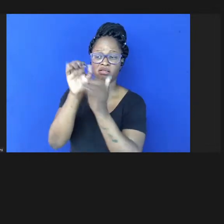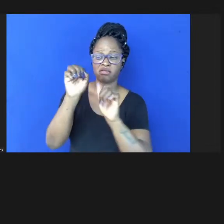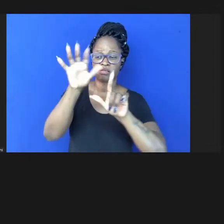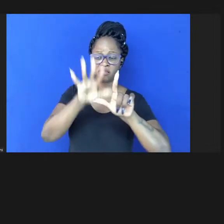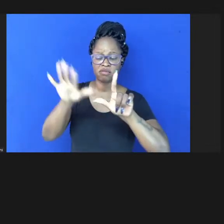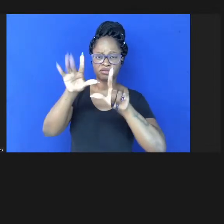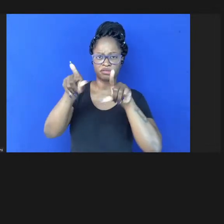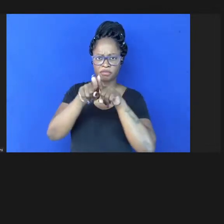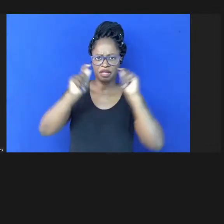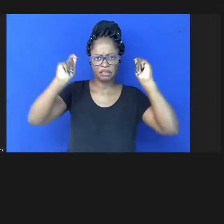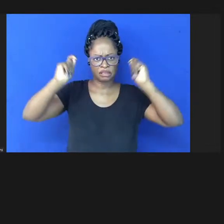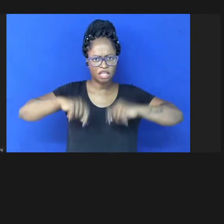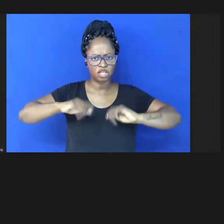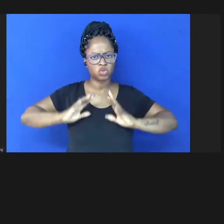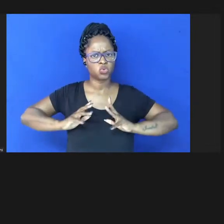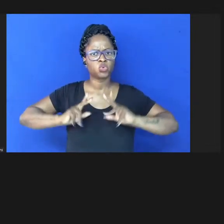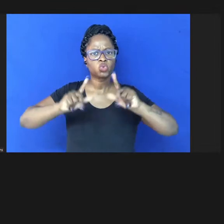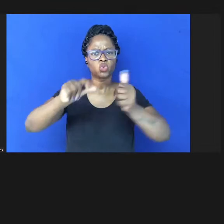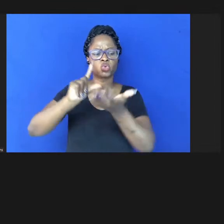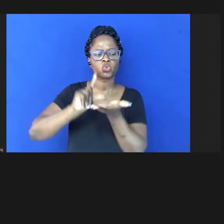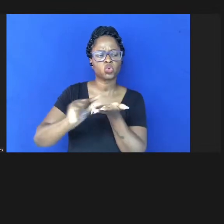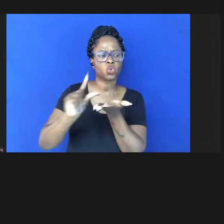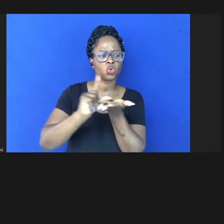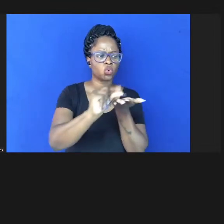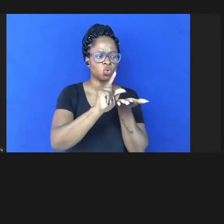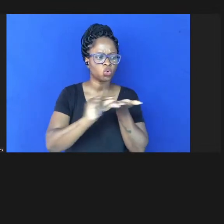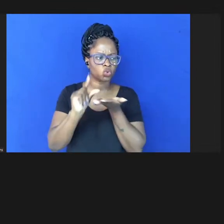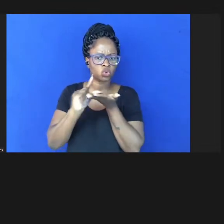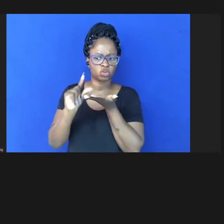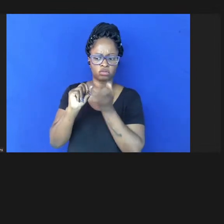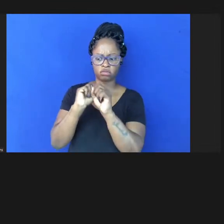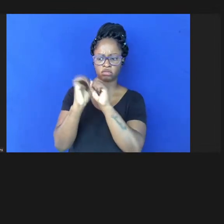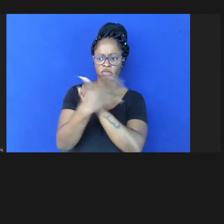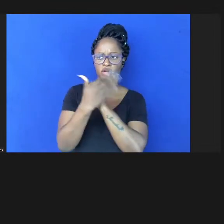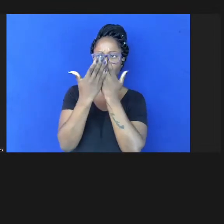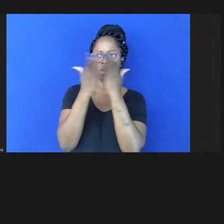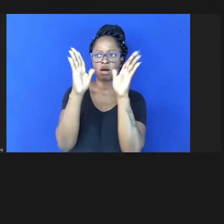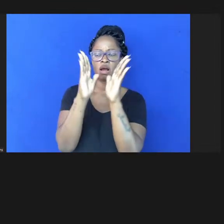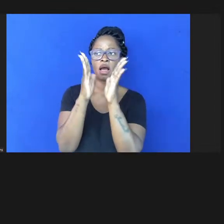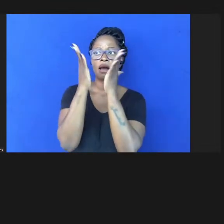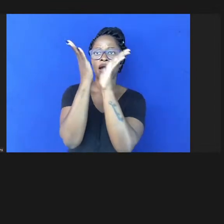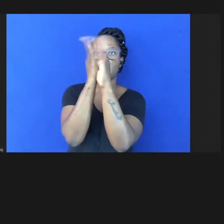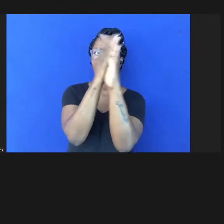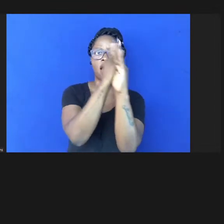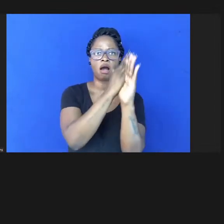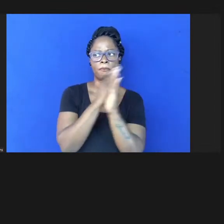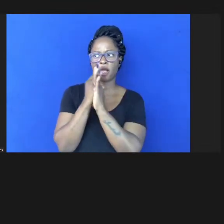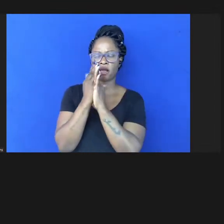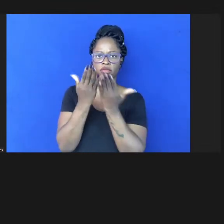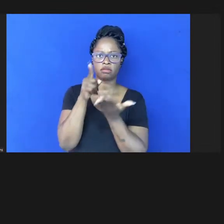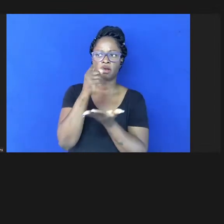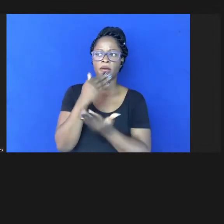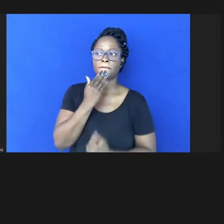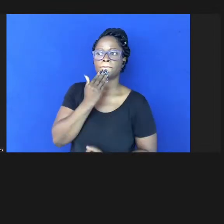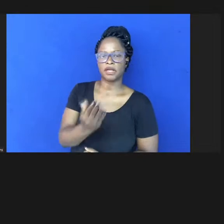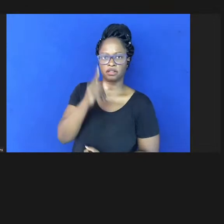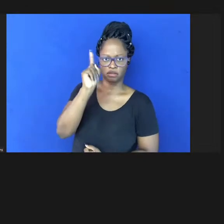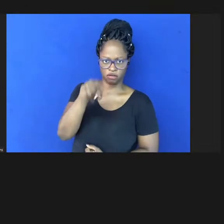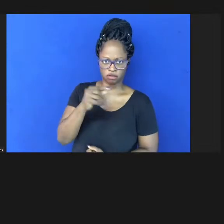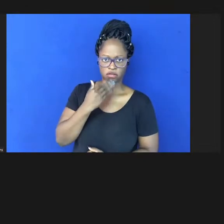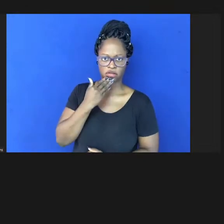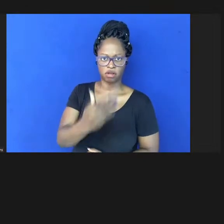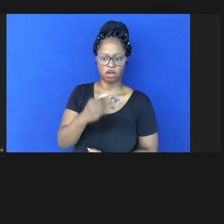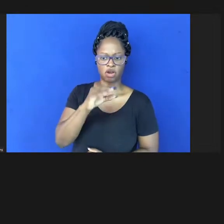fizeram com que todos os artigos relacionados a covid ficassem abertos ao público e esse foi um pedido da